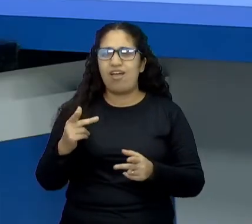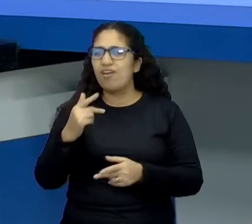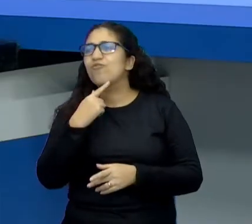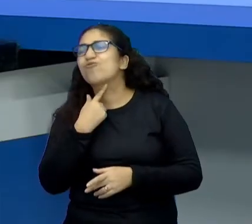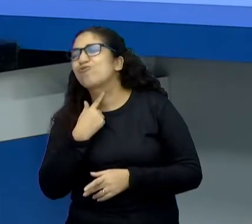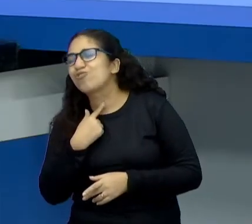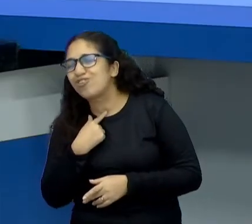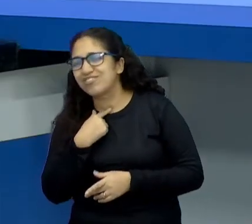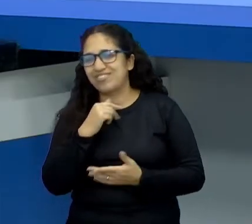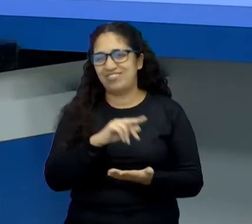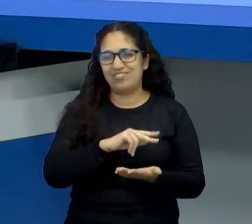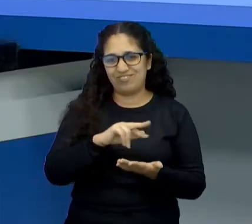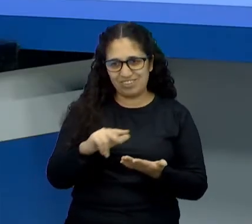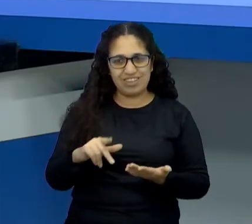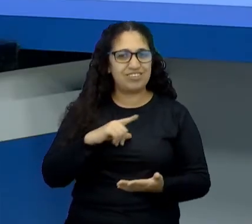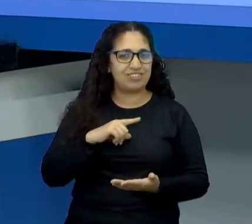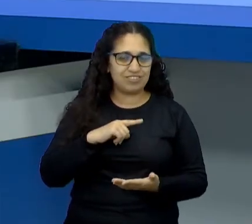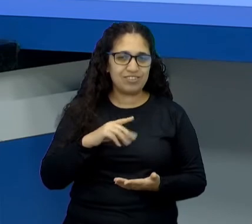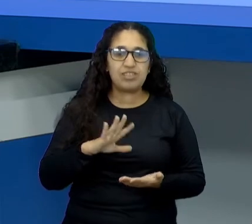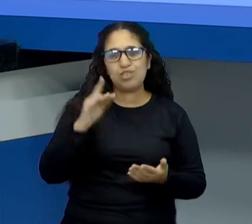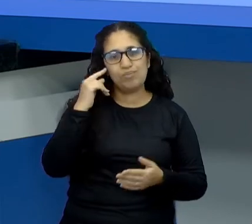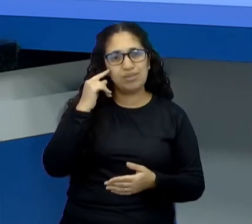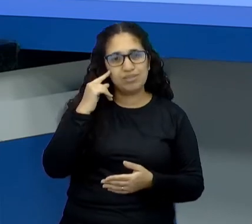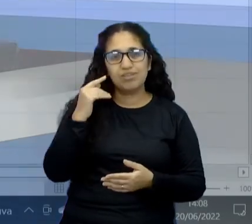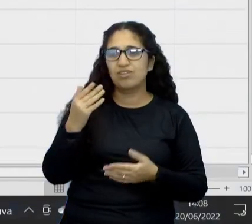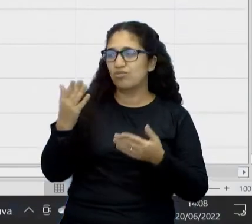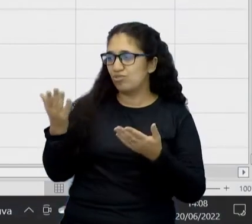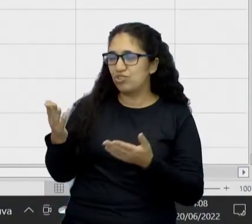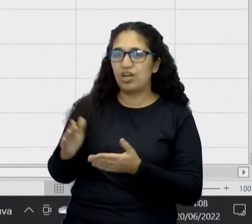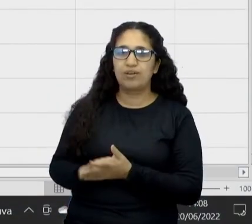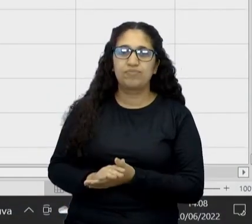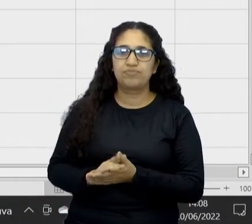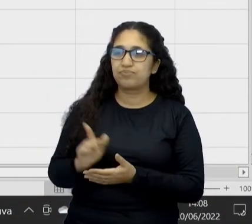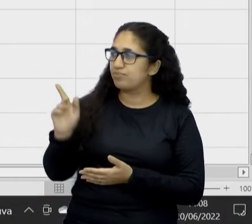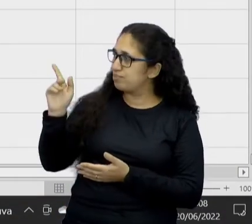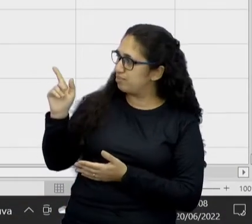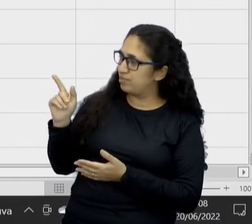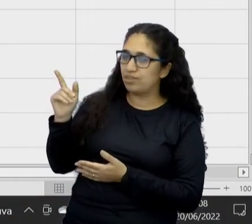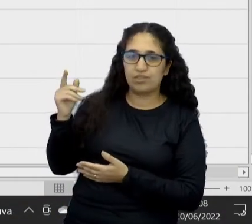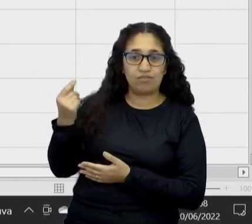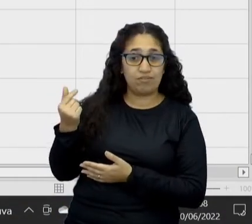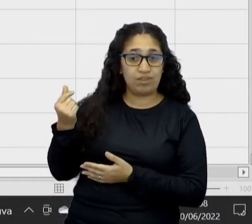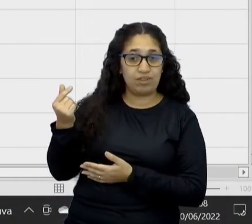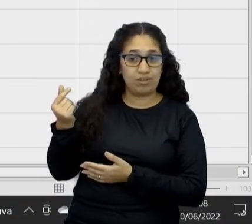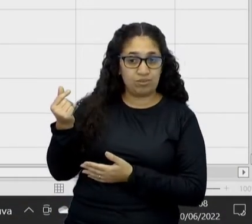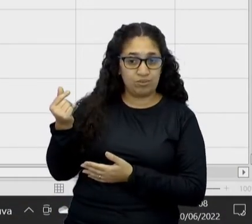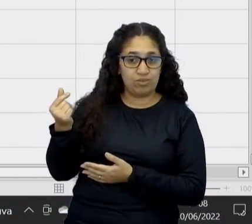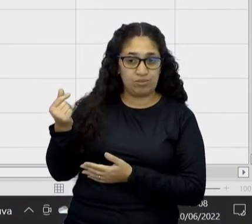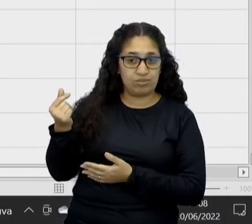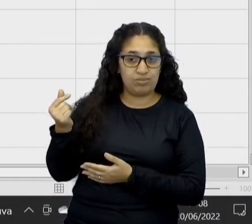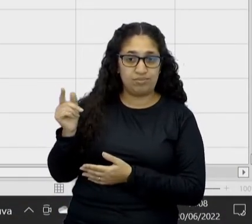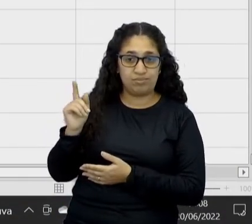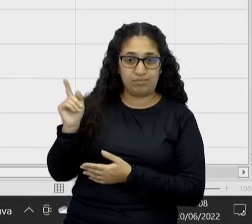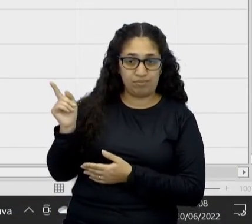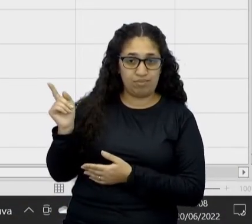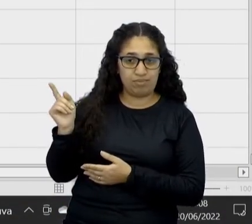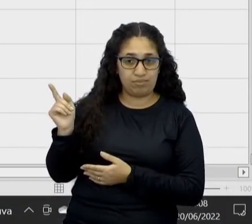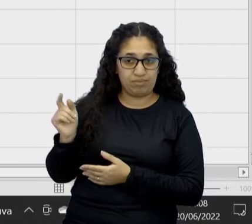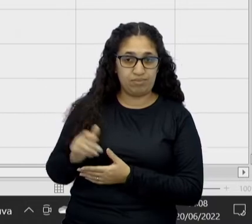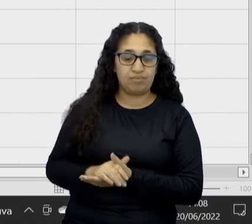desejos aí. Então, aí, então, a professora aí coloca esse valor aqui, então, olha lá. Coloca na poupança.